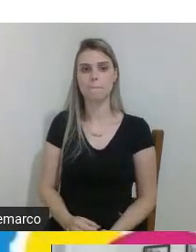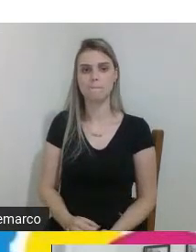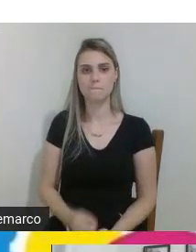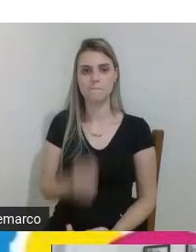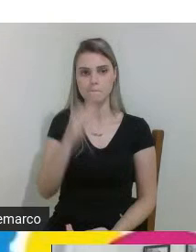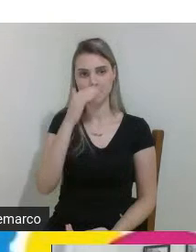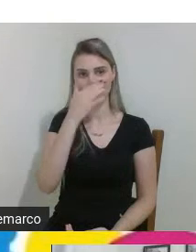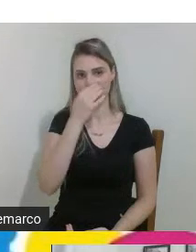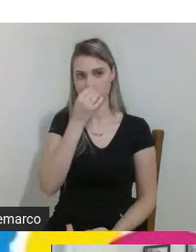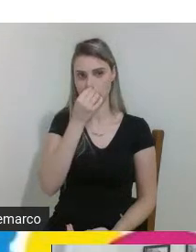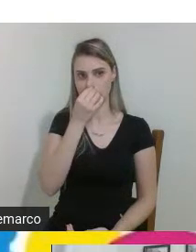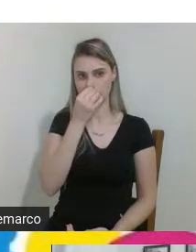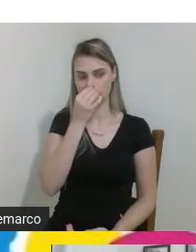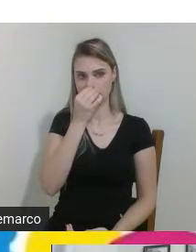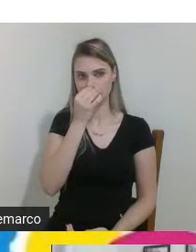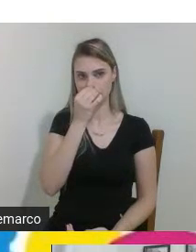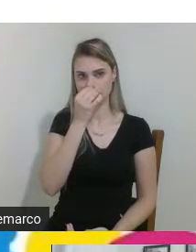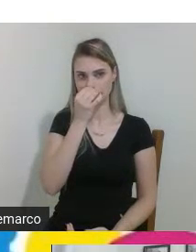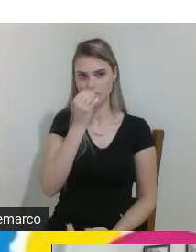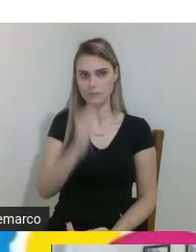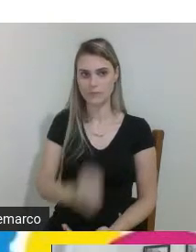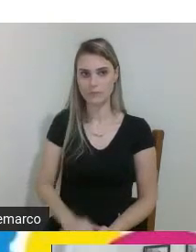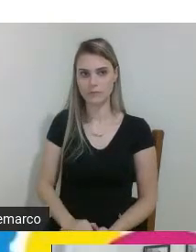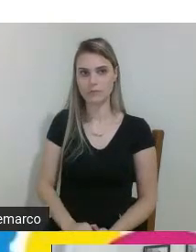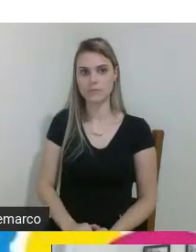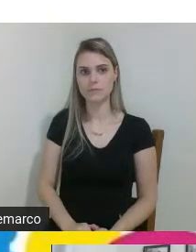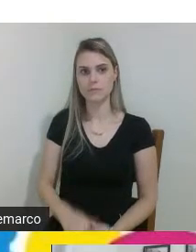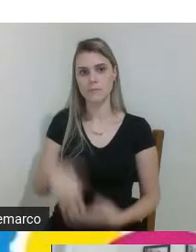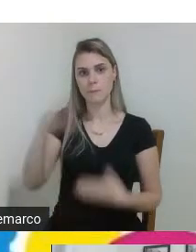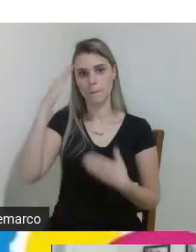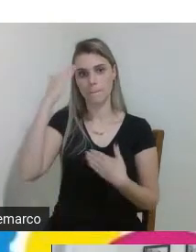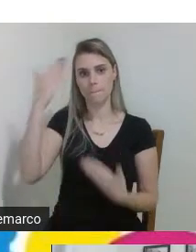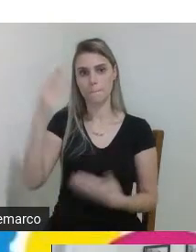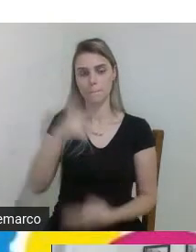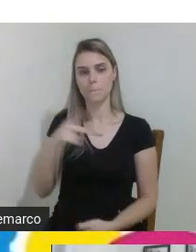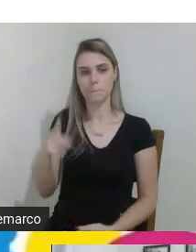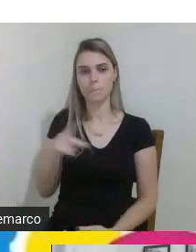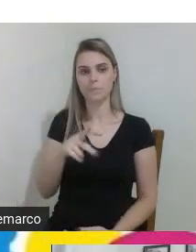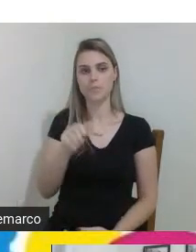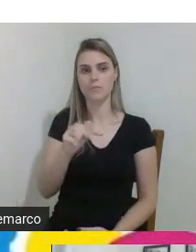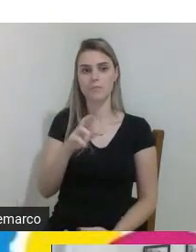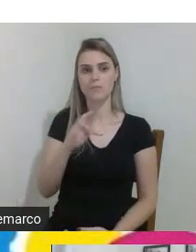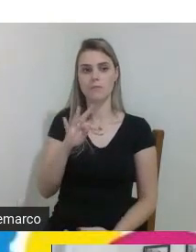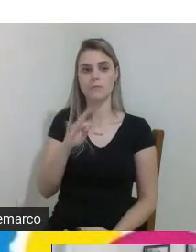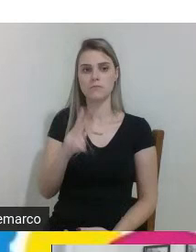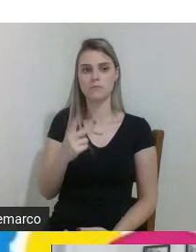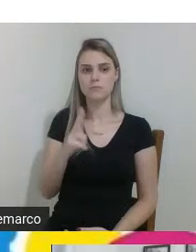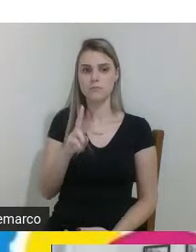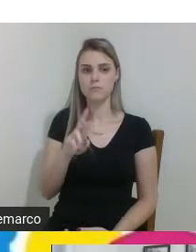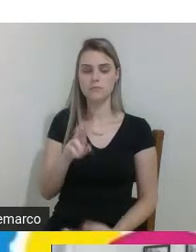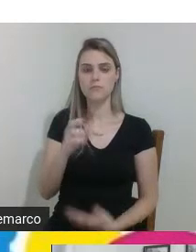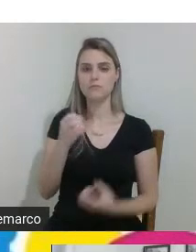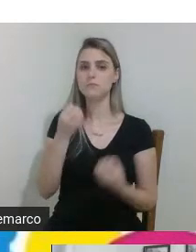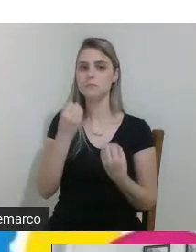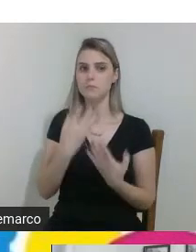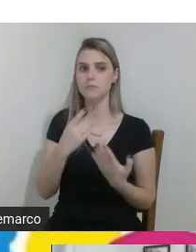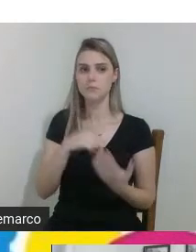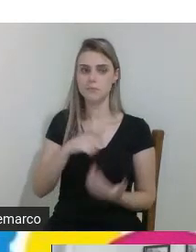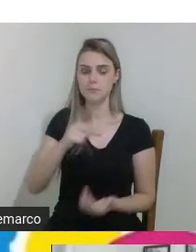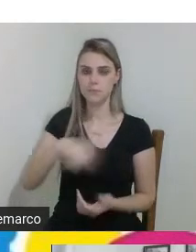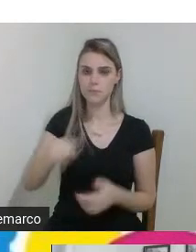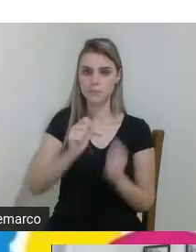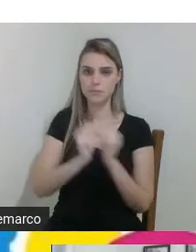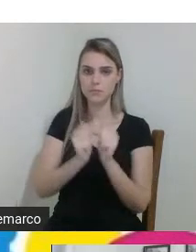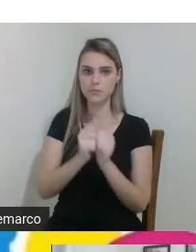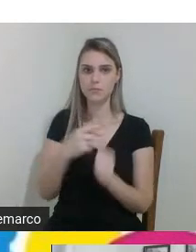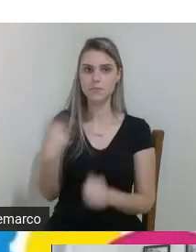muito obrigada professora é muito bom tê-los todos conosco nessa apresentação do Conde